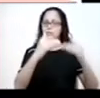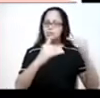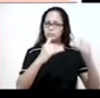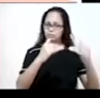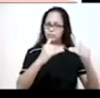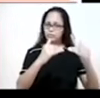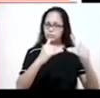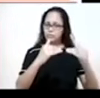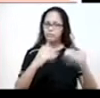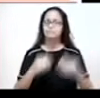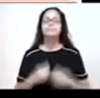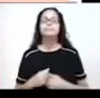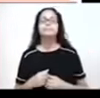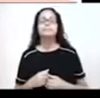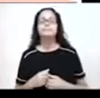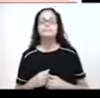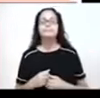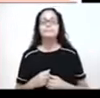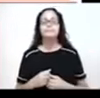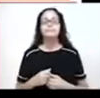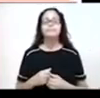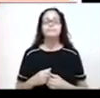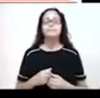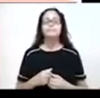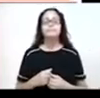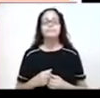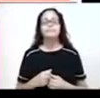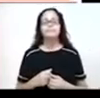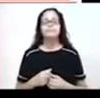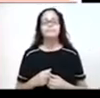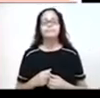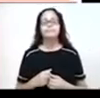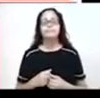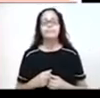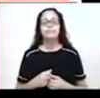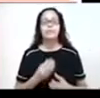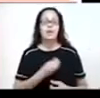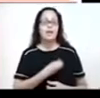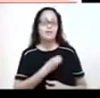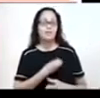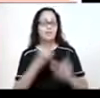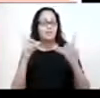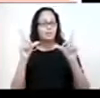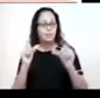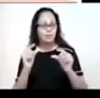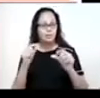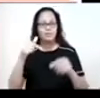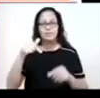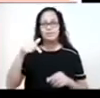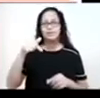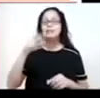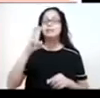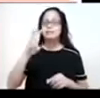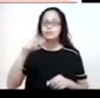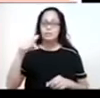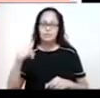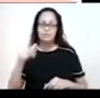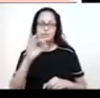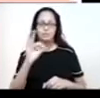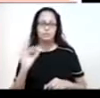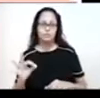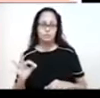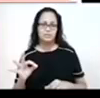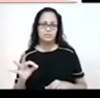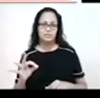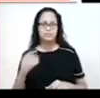emergentes, como nós já estudamos esses conceitos em geografia, a sobrevida é menor, de 57%. Obviamente que